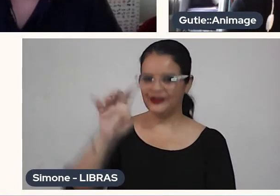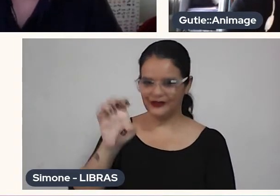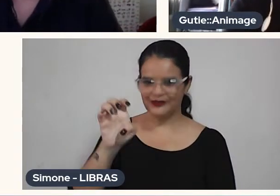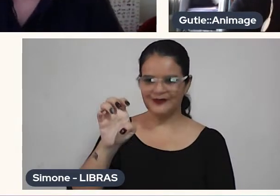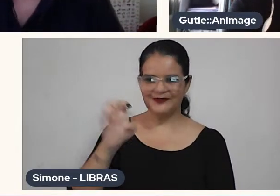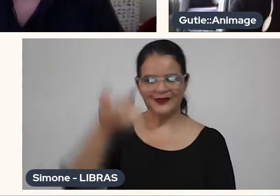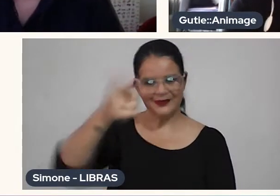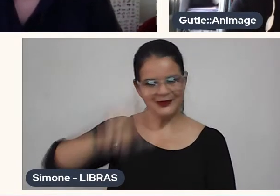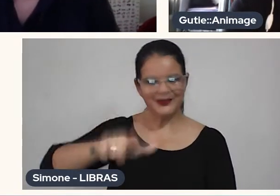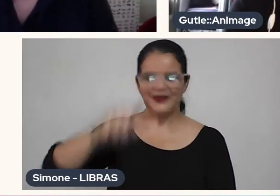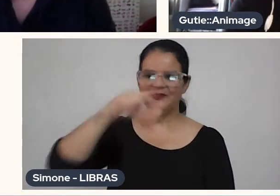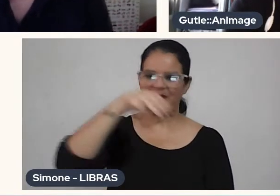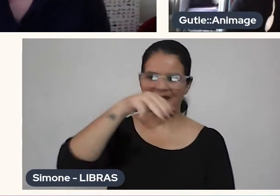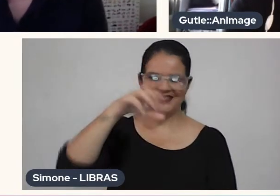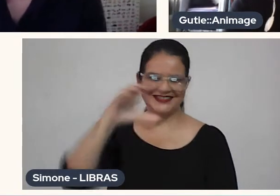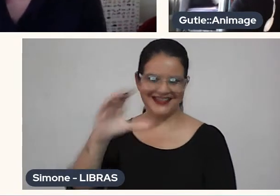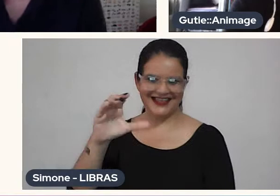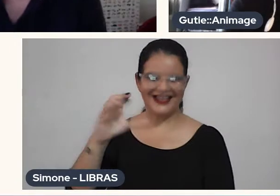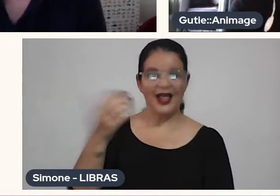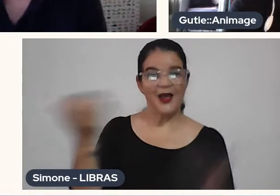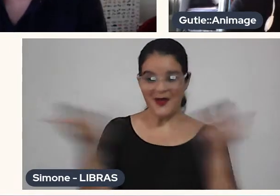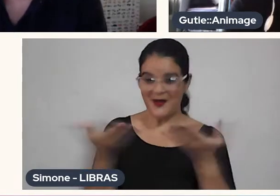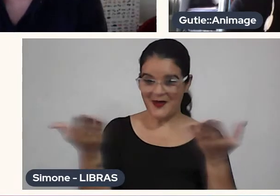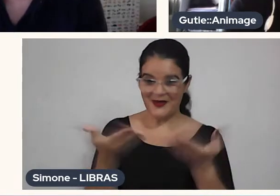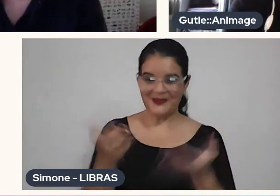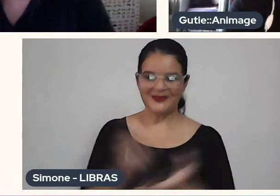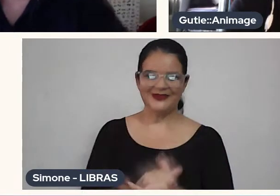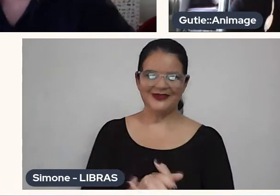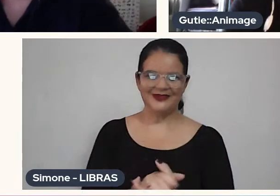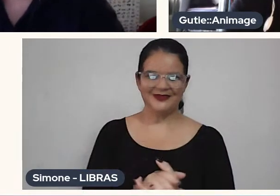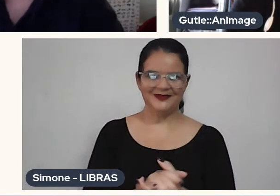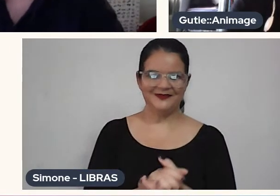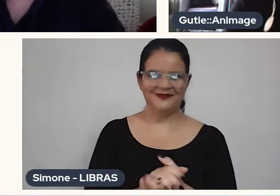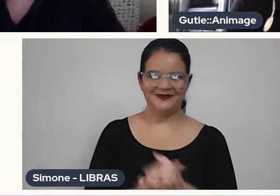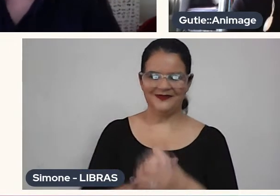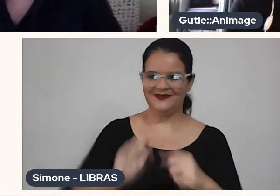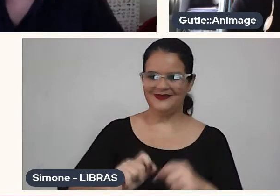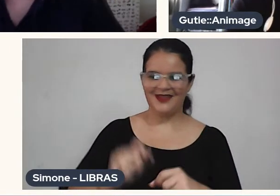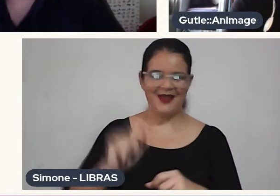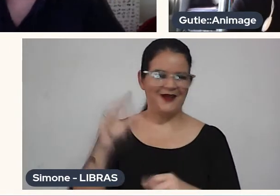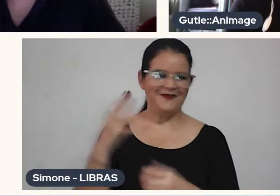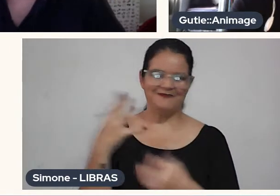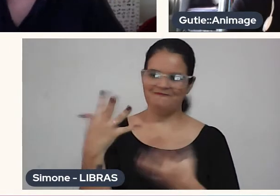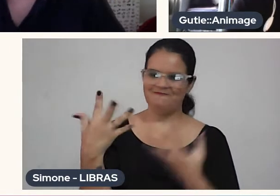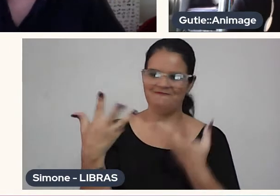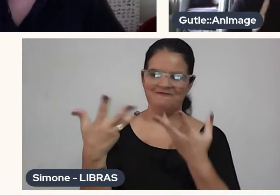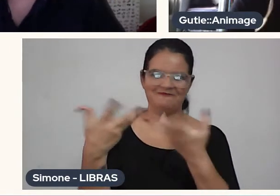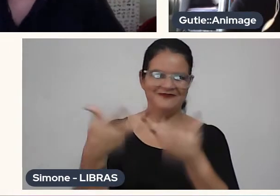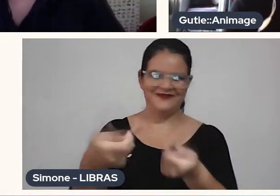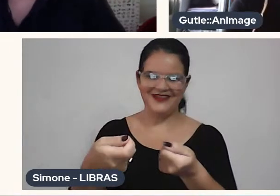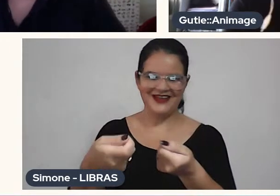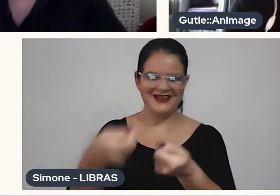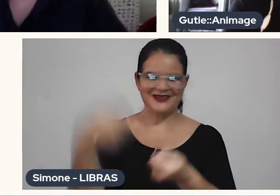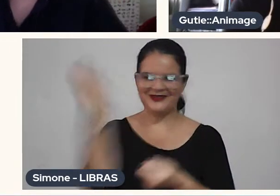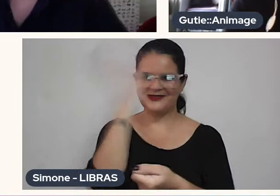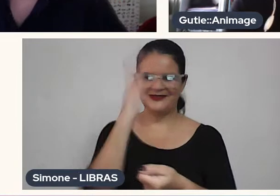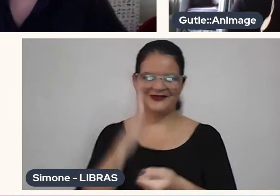Masterclass e hoje aquela fera, um dos melhores animadores do Brasil,